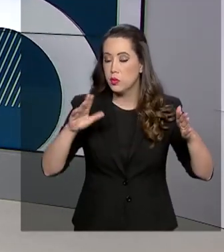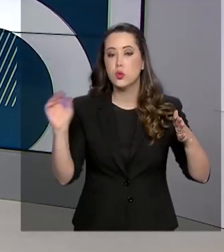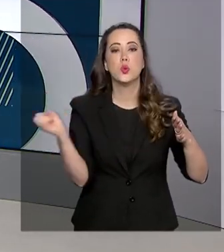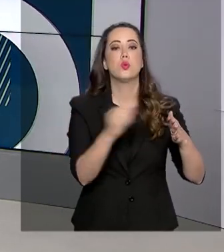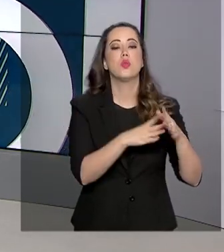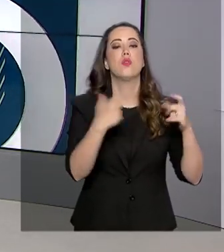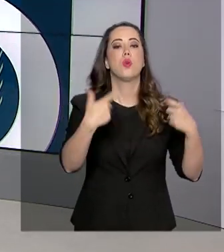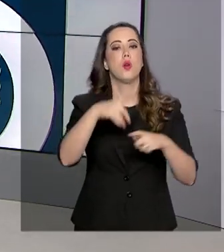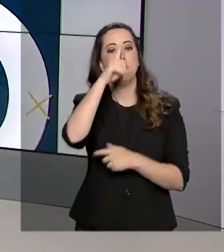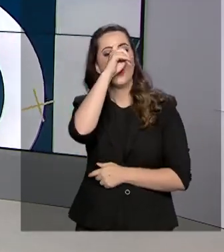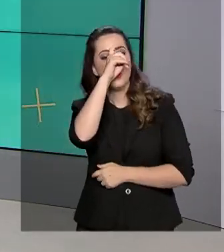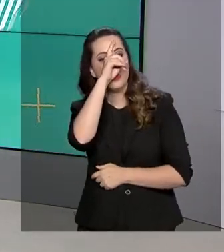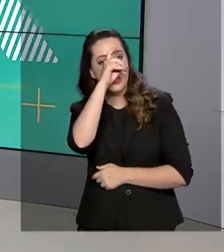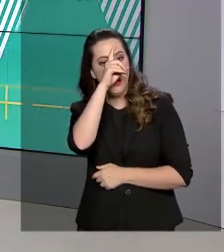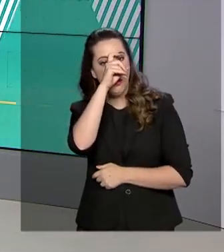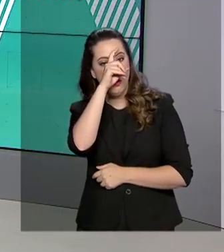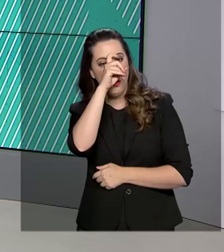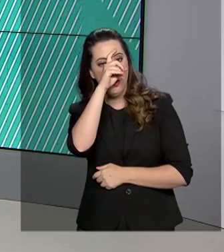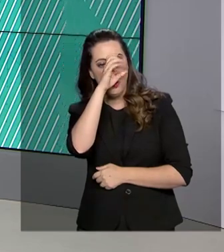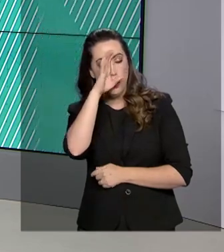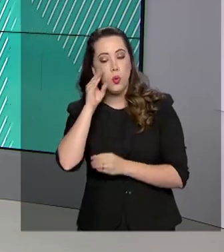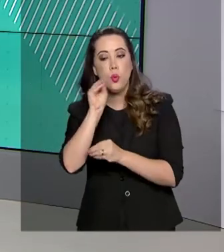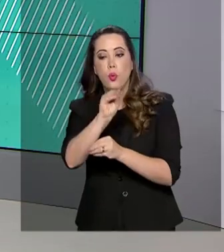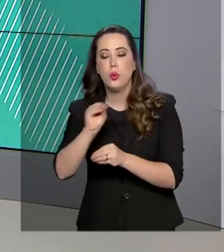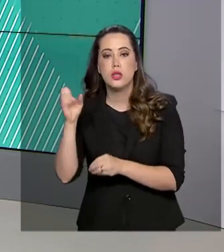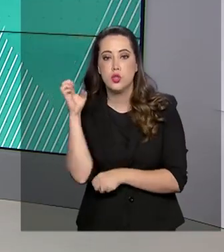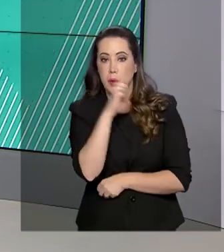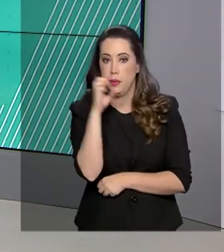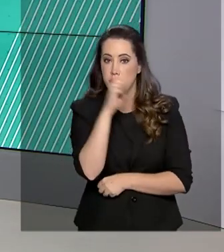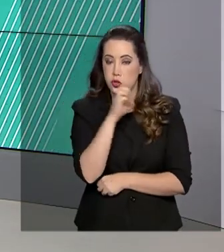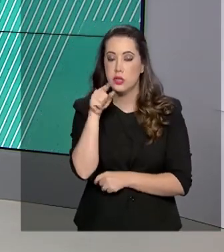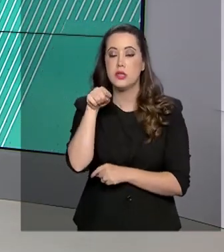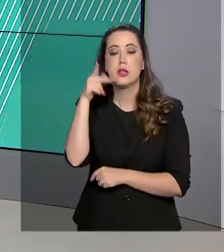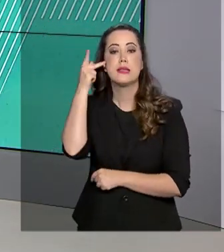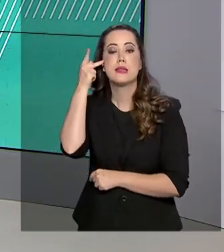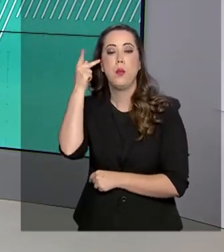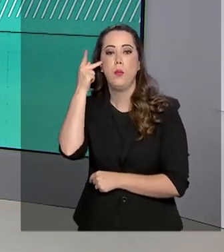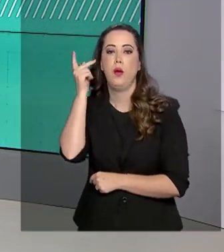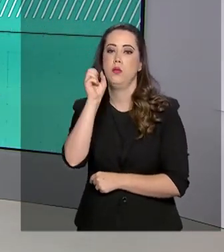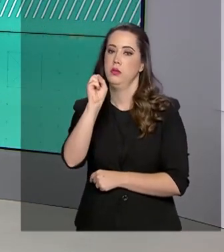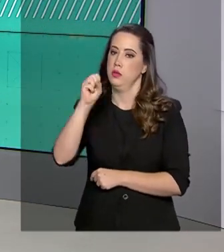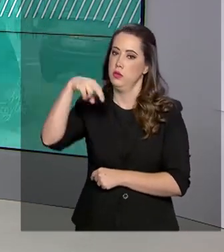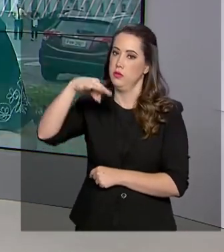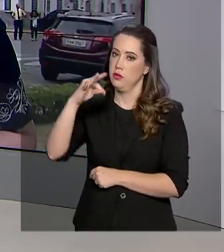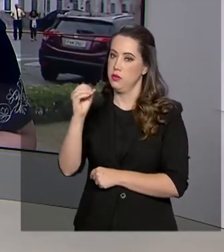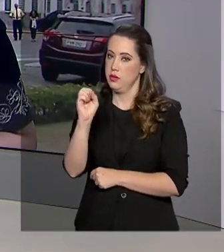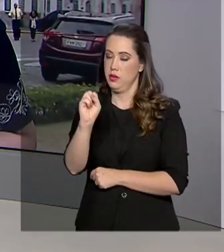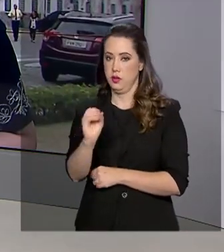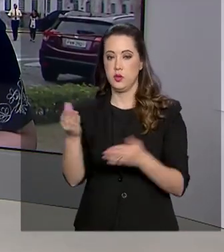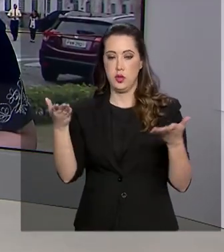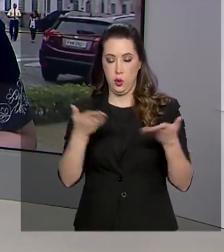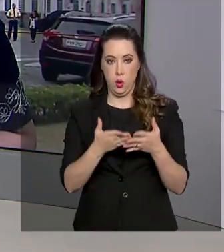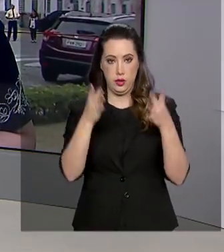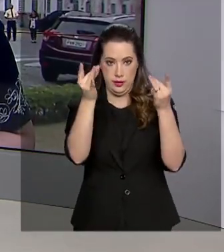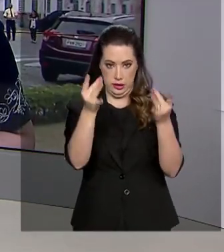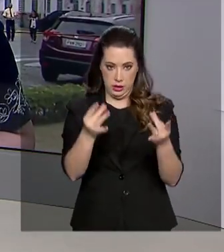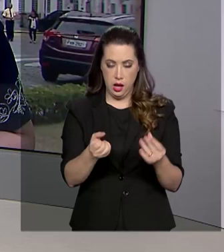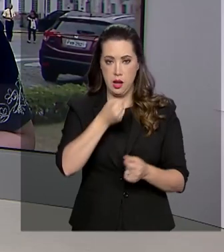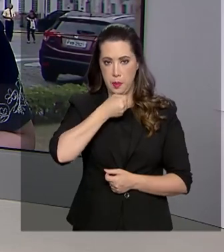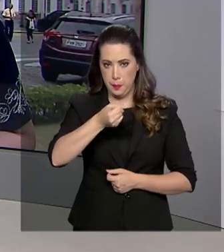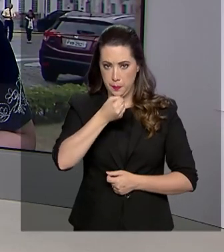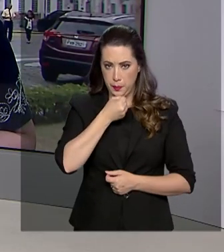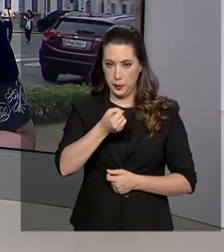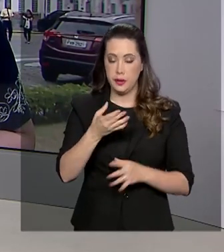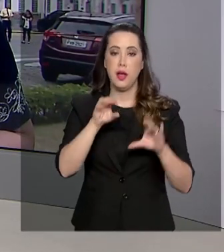novo pronto-socorro da Santa Casa de Santos, hospital mais antigo do país. De lá, a repórter Vanessa Casalino traz as informações